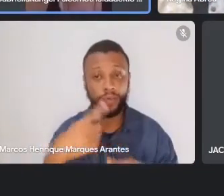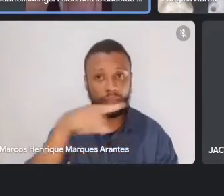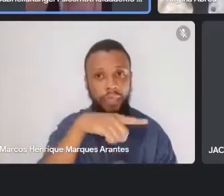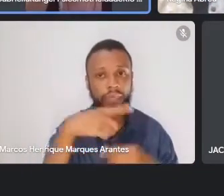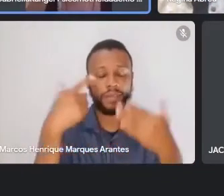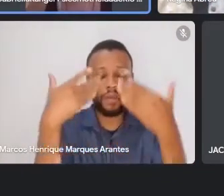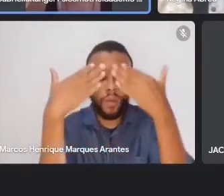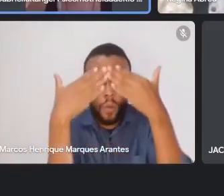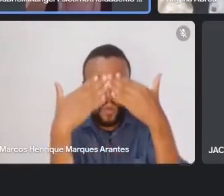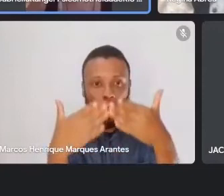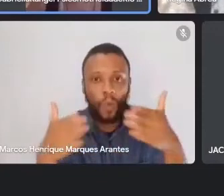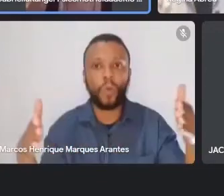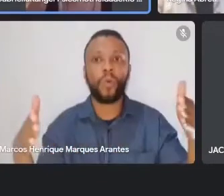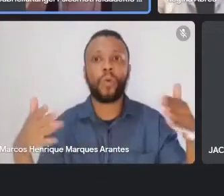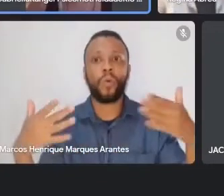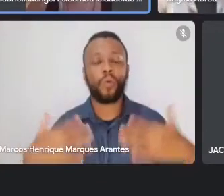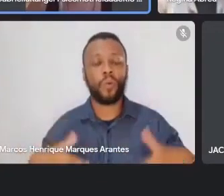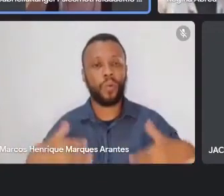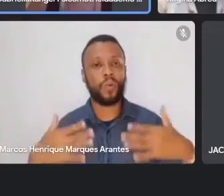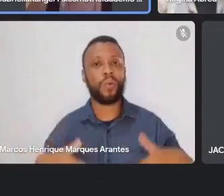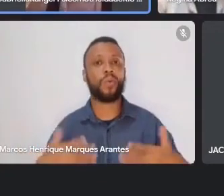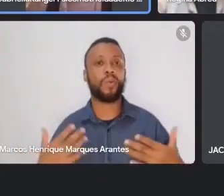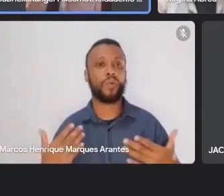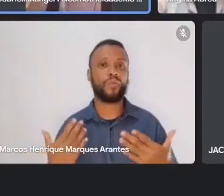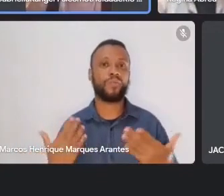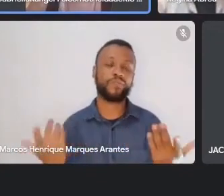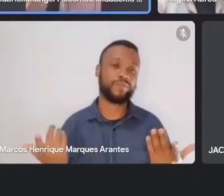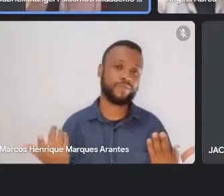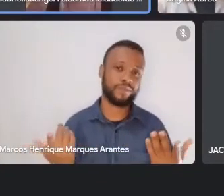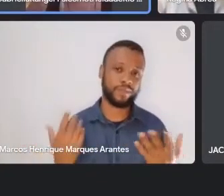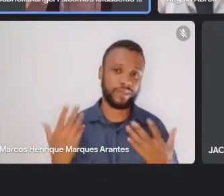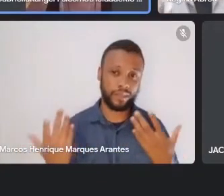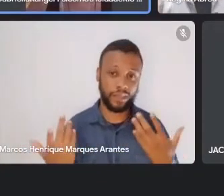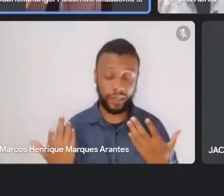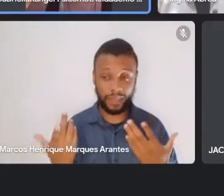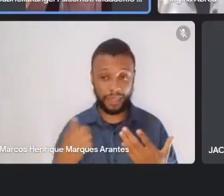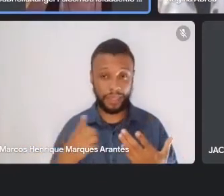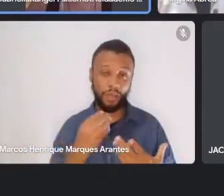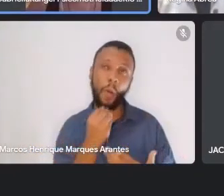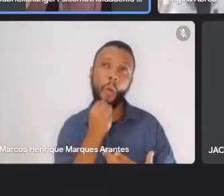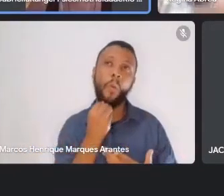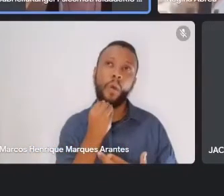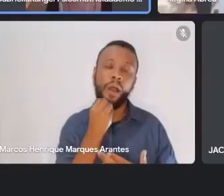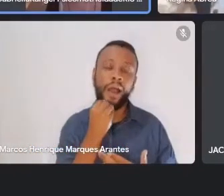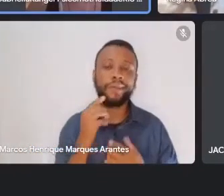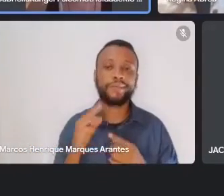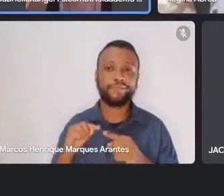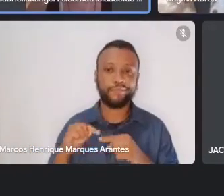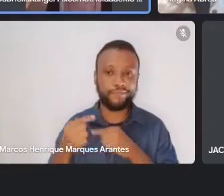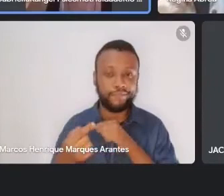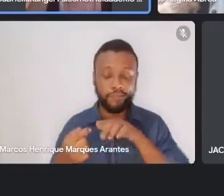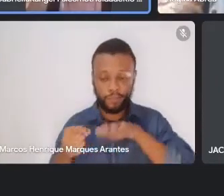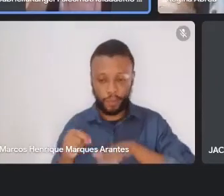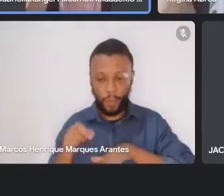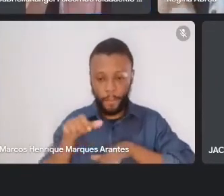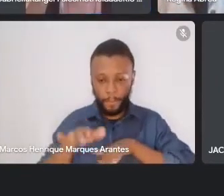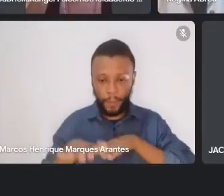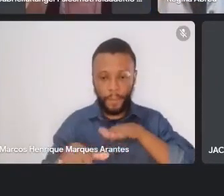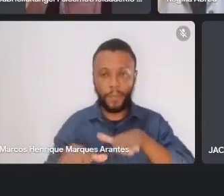porta para hoje, uma janela, uma estrada, não sei bem, precisamos caminhar mais, né.